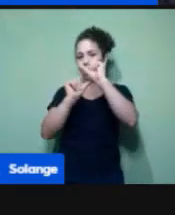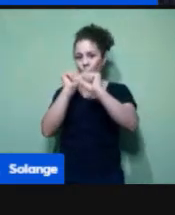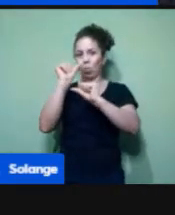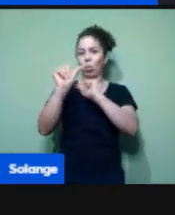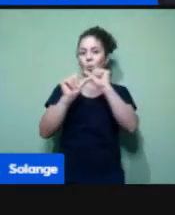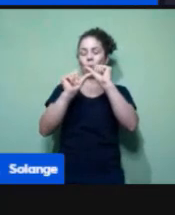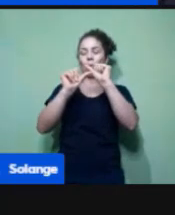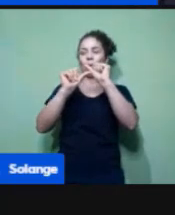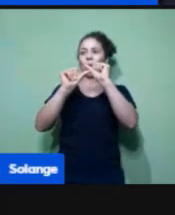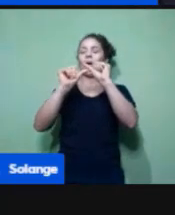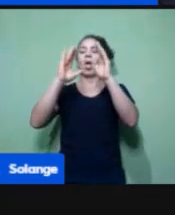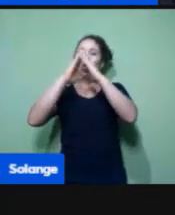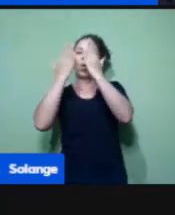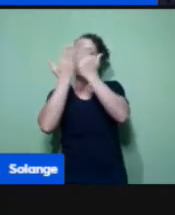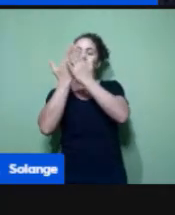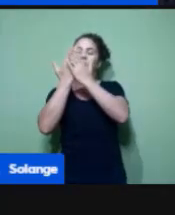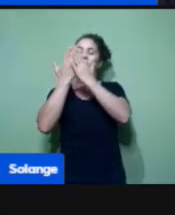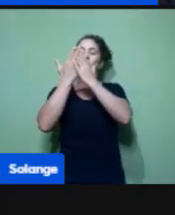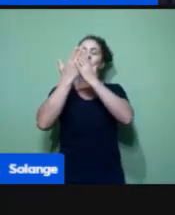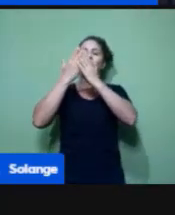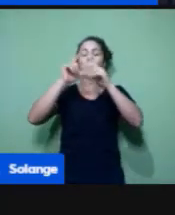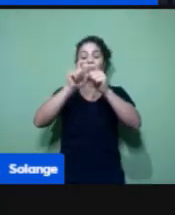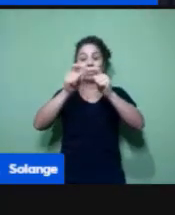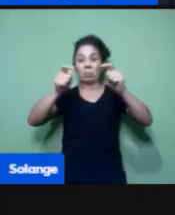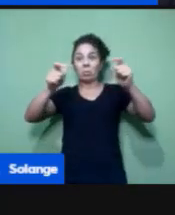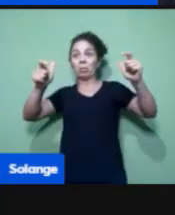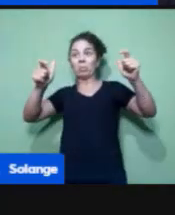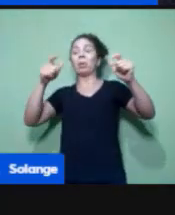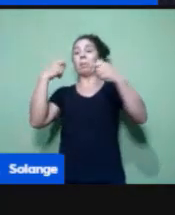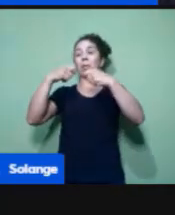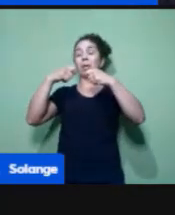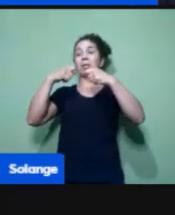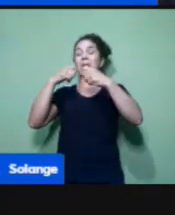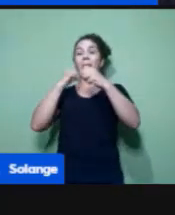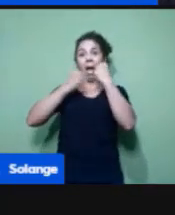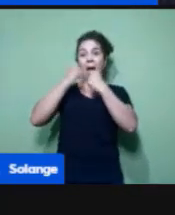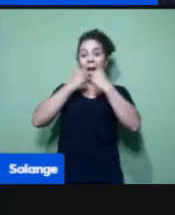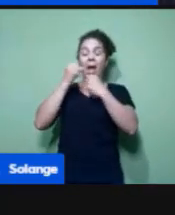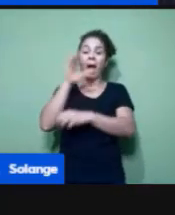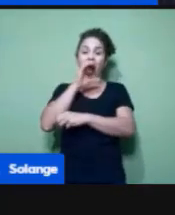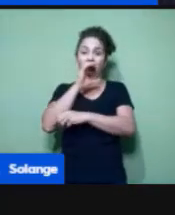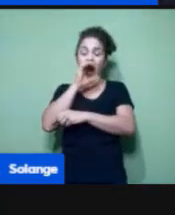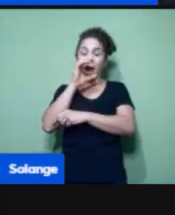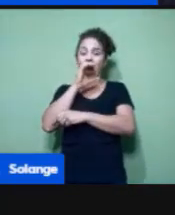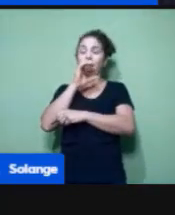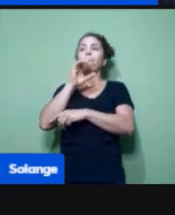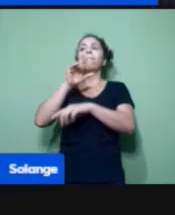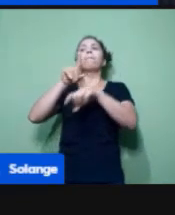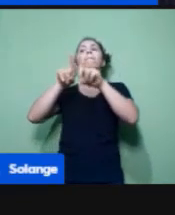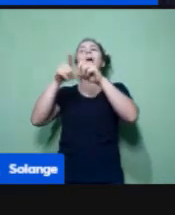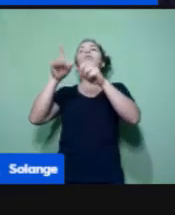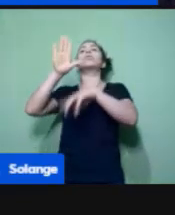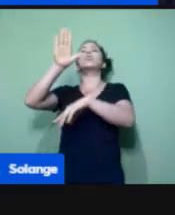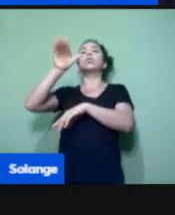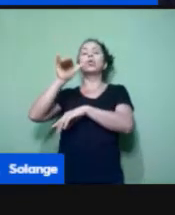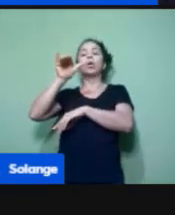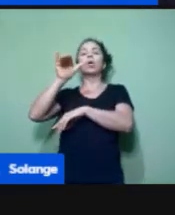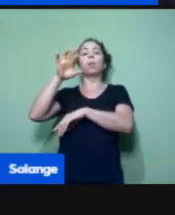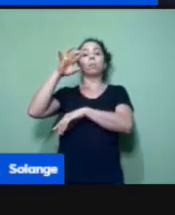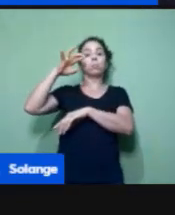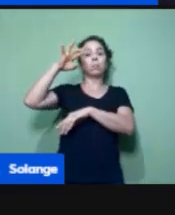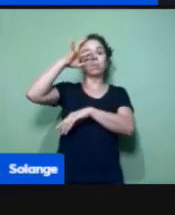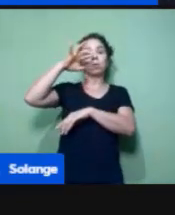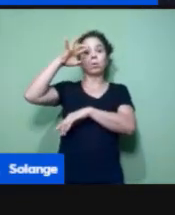grandes, é do outro lado, às vezes, você tem que sair correndo, mas, nesse momento, chama um inspetor de alunos, chama alguém